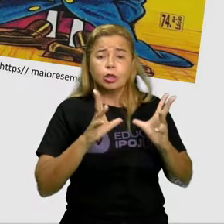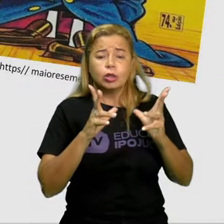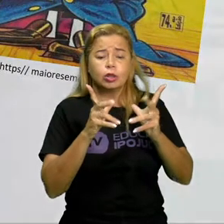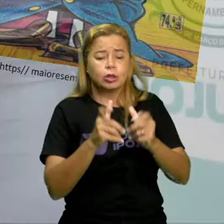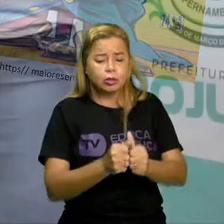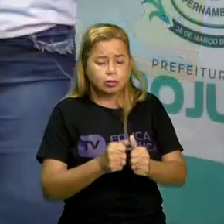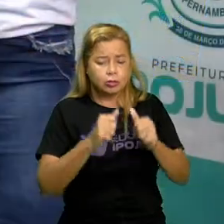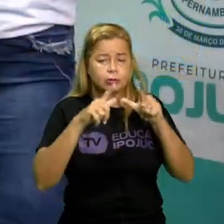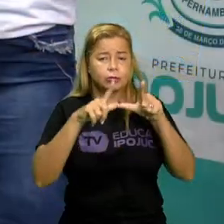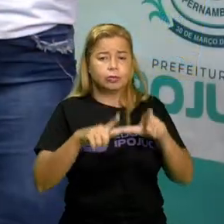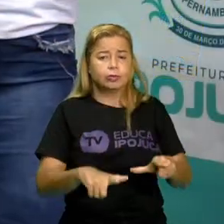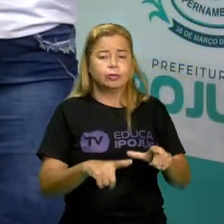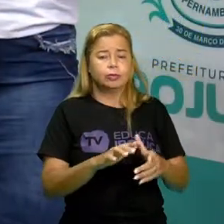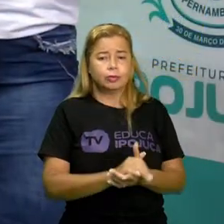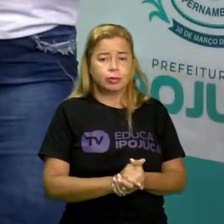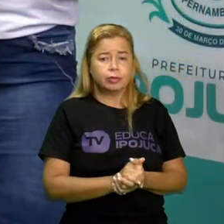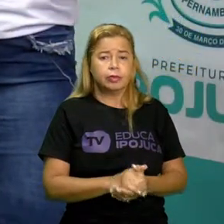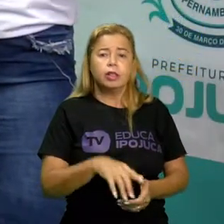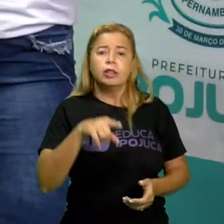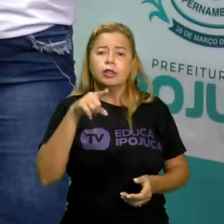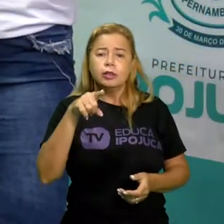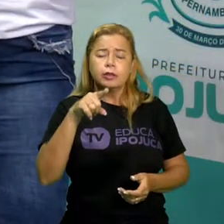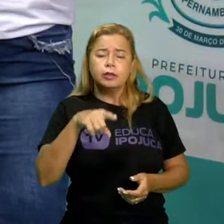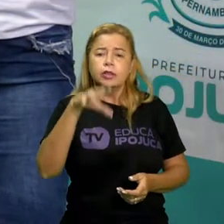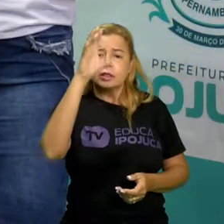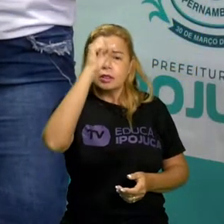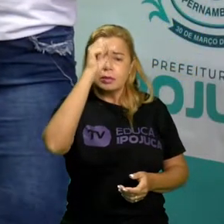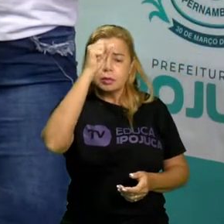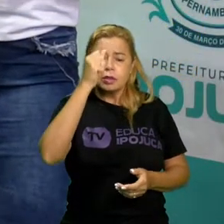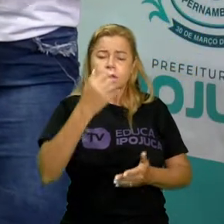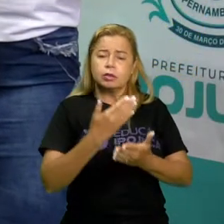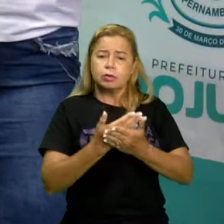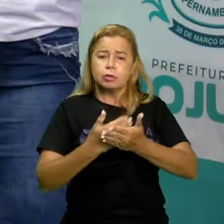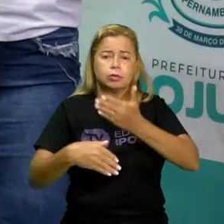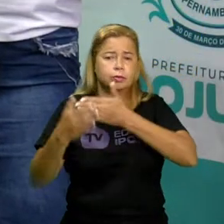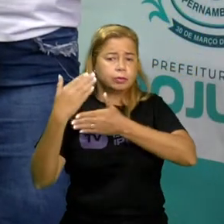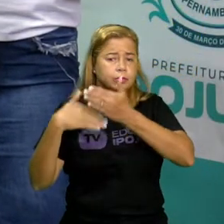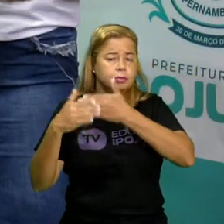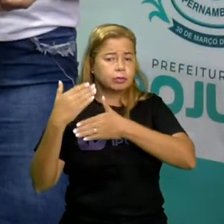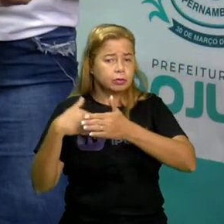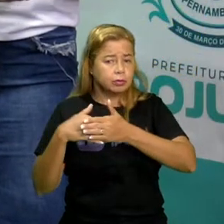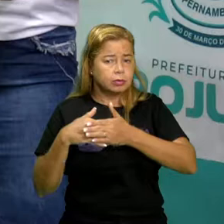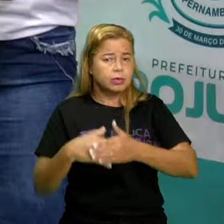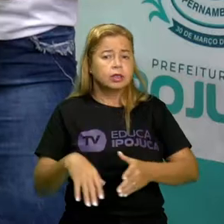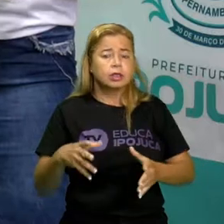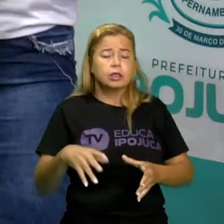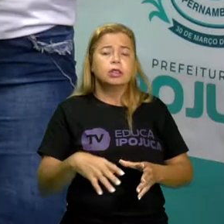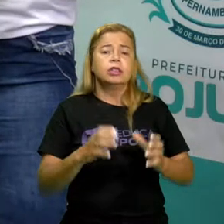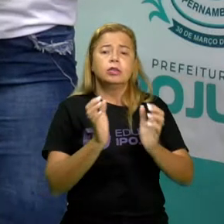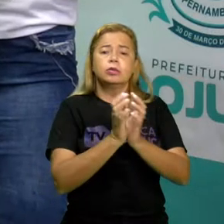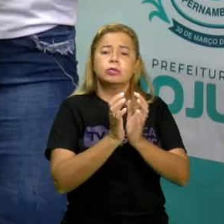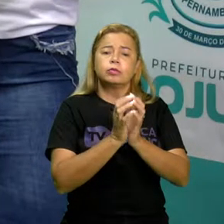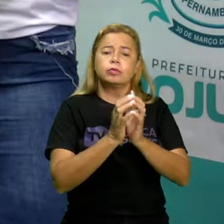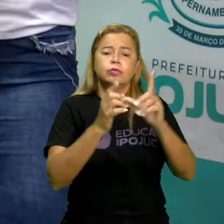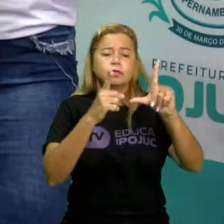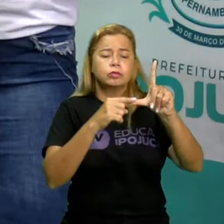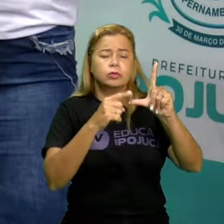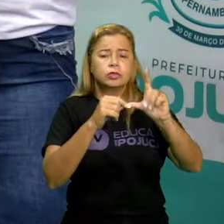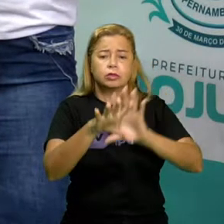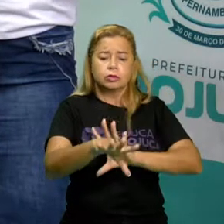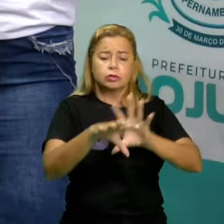que na aula anterior nós aprendemos que o conjunto de letras formam o alfabeto? Quem lembra?